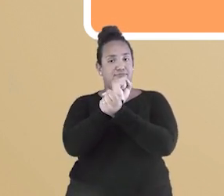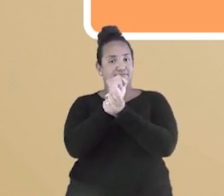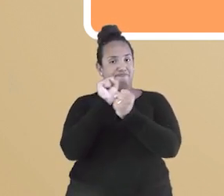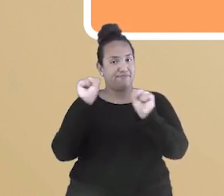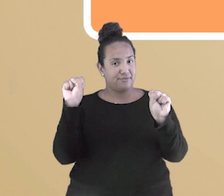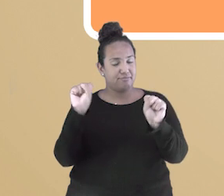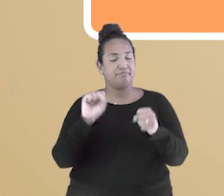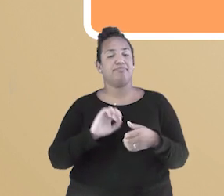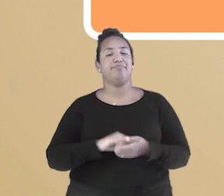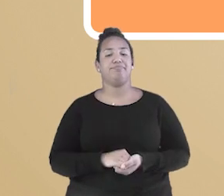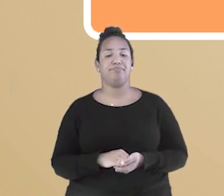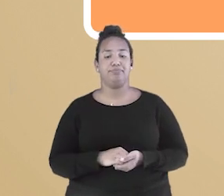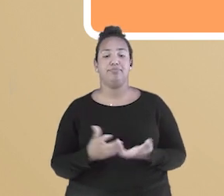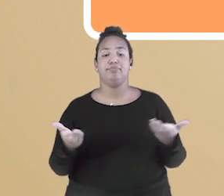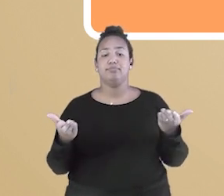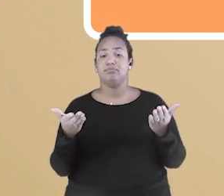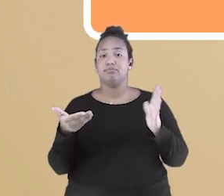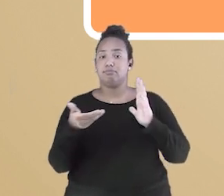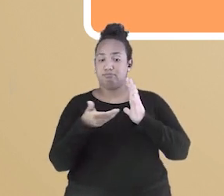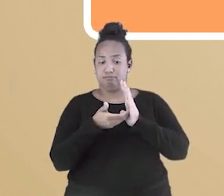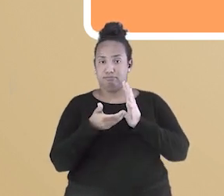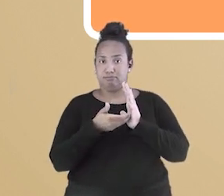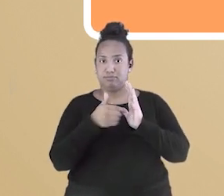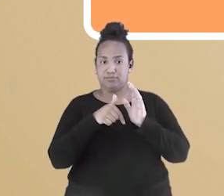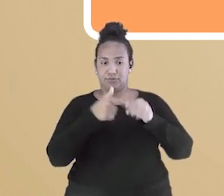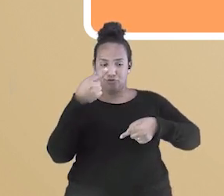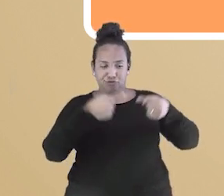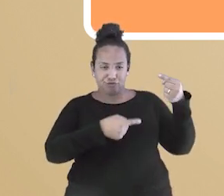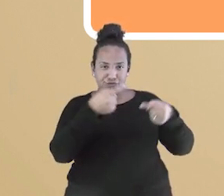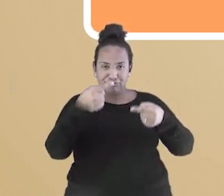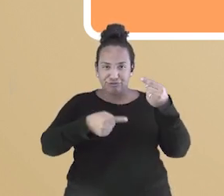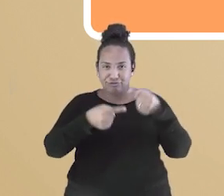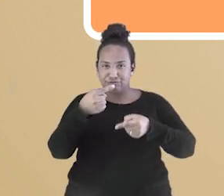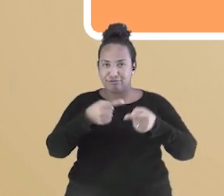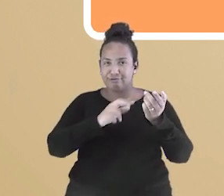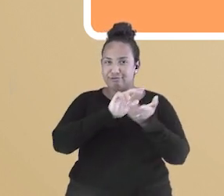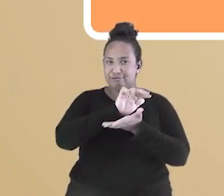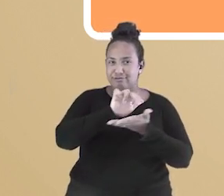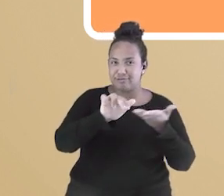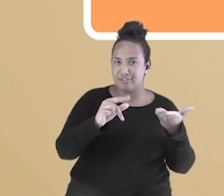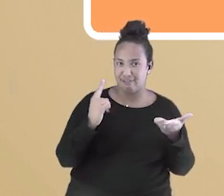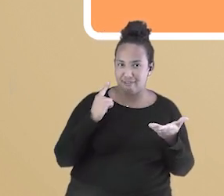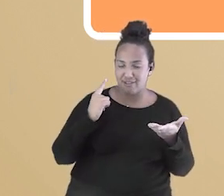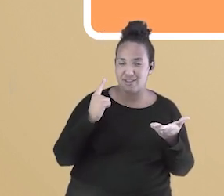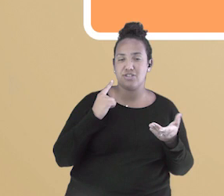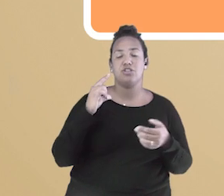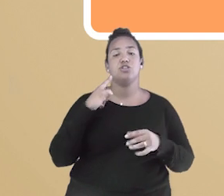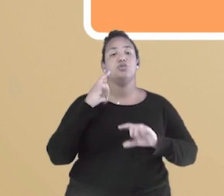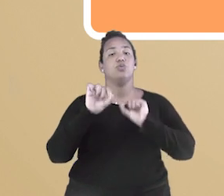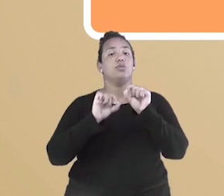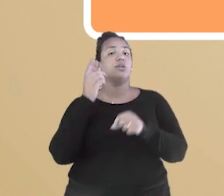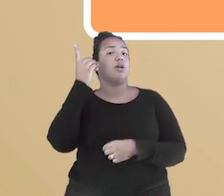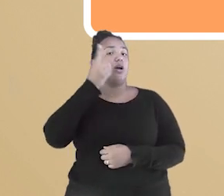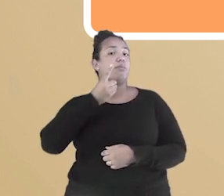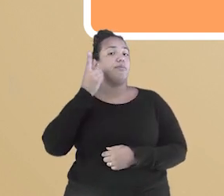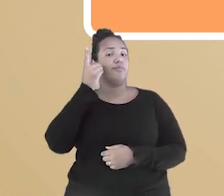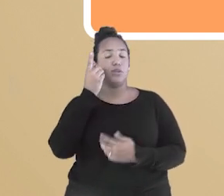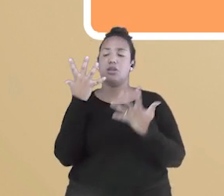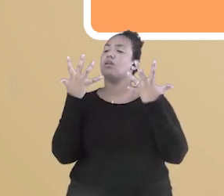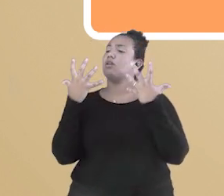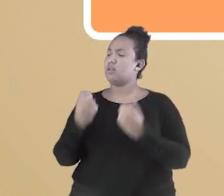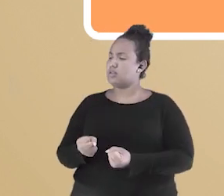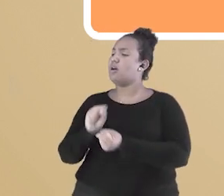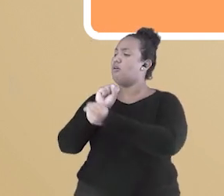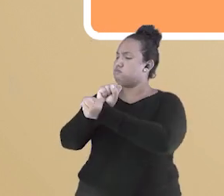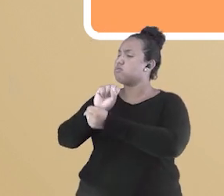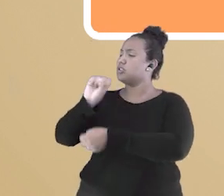era onde as discussões aconteciam, eram formadas, em maior parte, por deputados a favor da escravidão. No final,